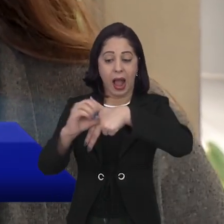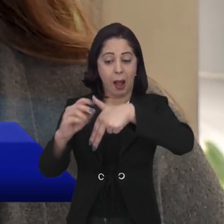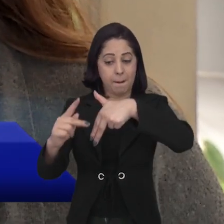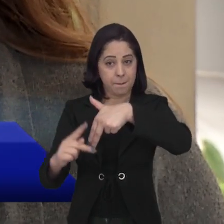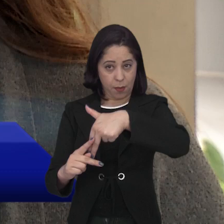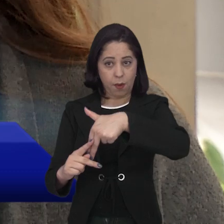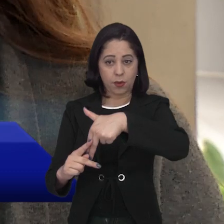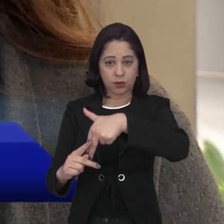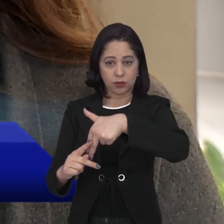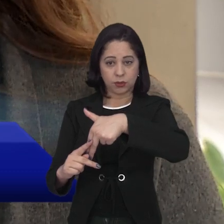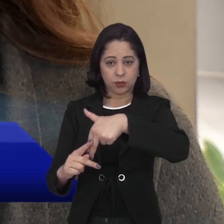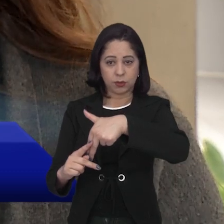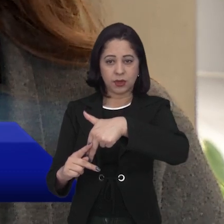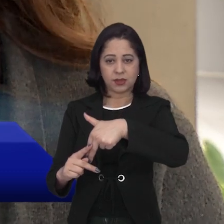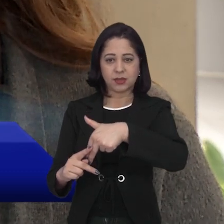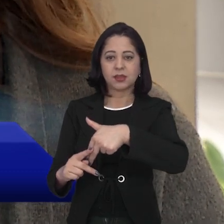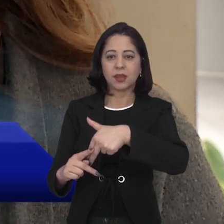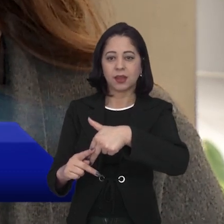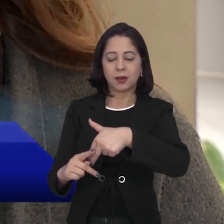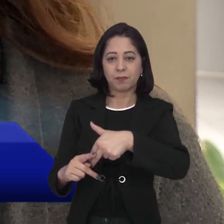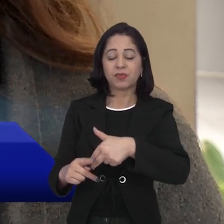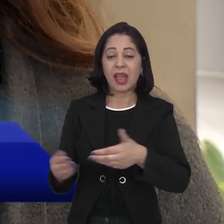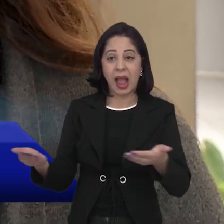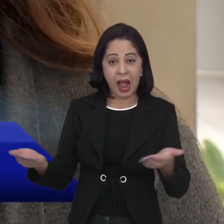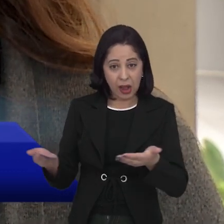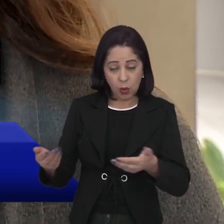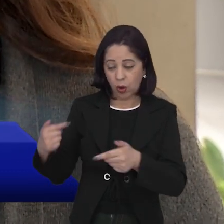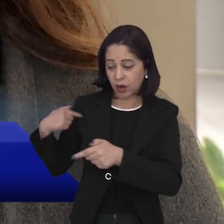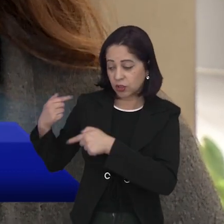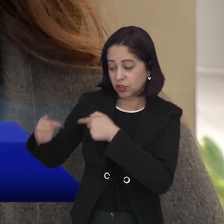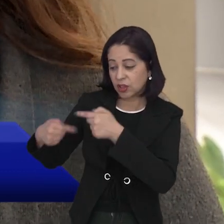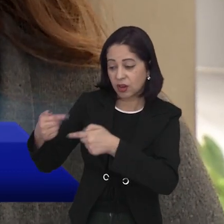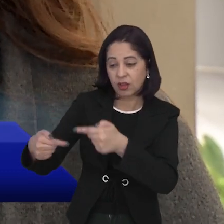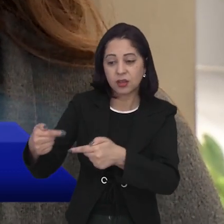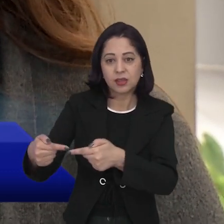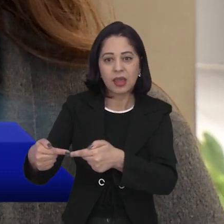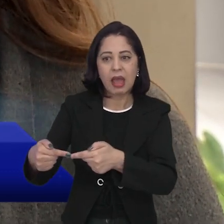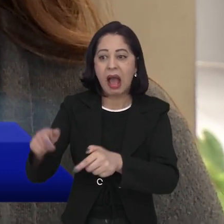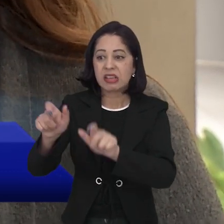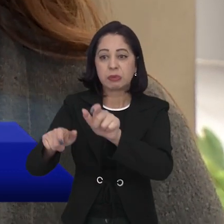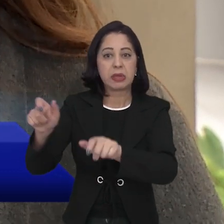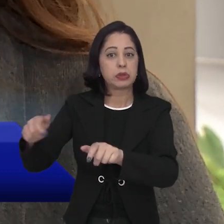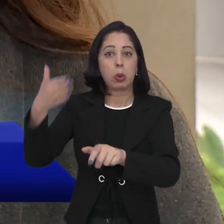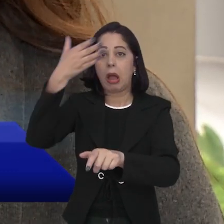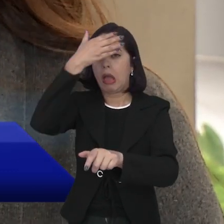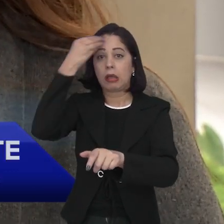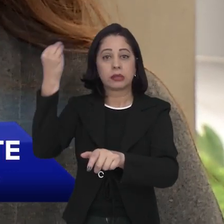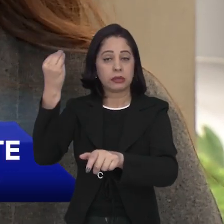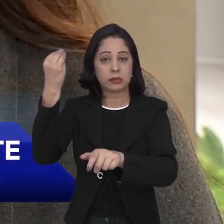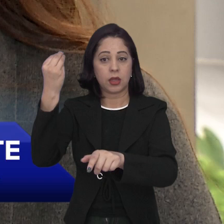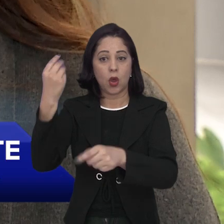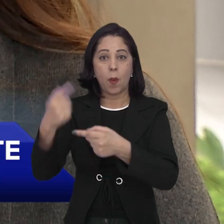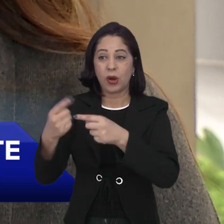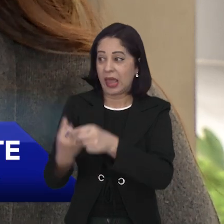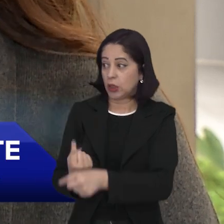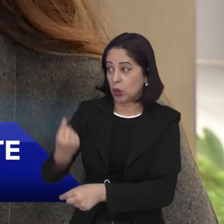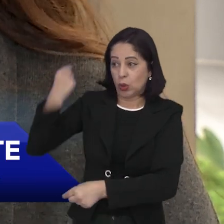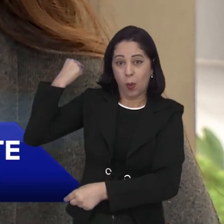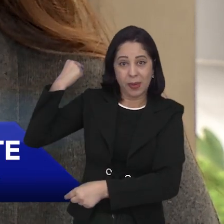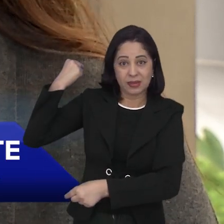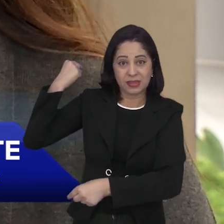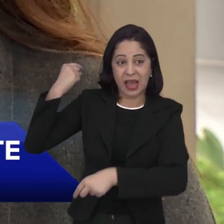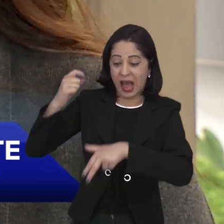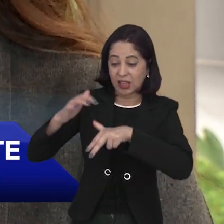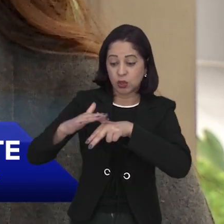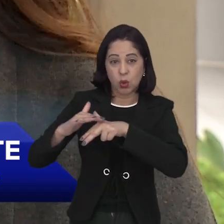A poliomielite é uma doença que, pela população de agora, pelas novas gerações, está esquecida. Porque as pessoas com mais de 50 anos de idade